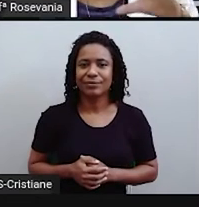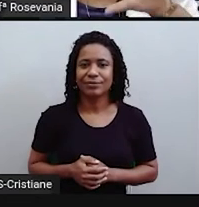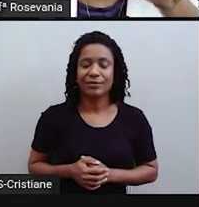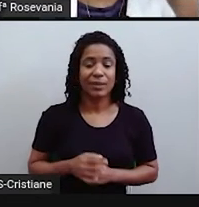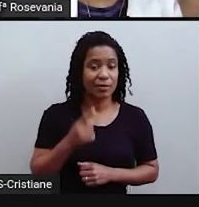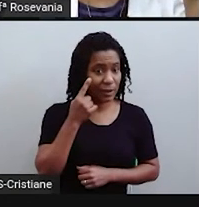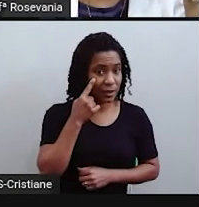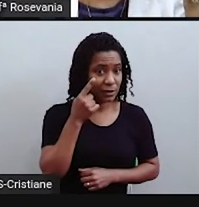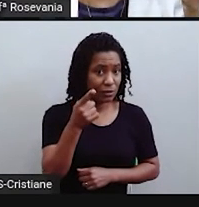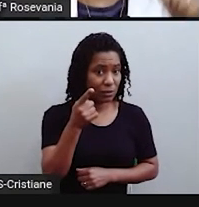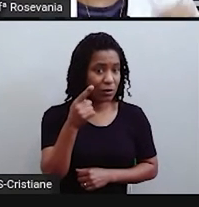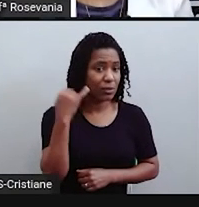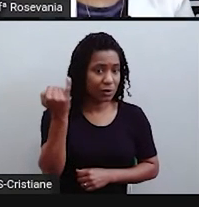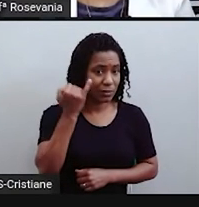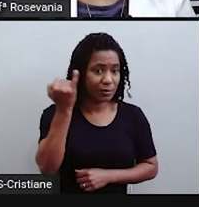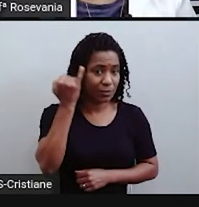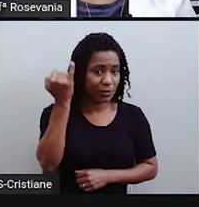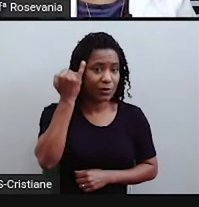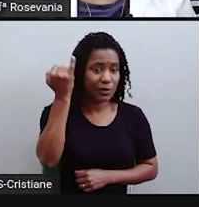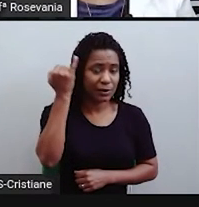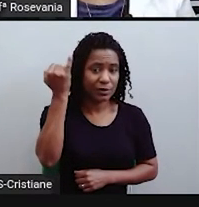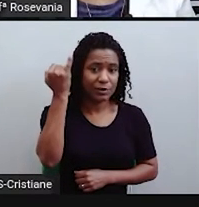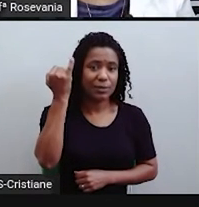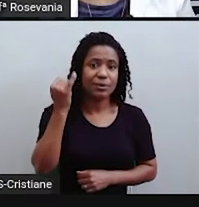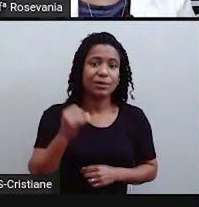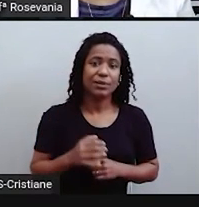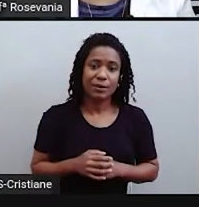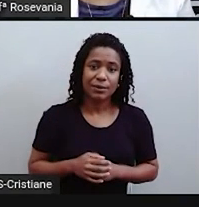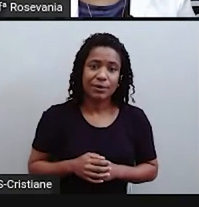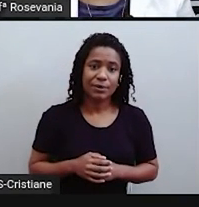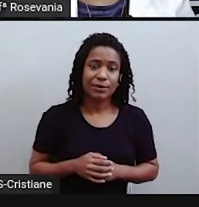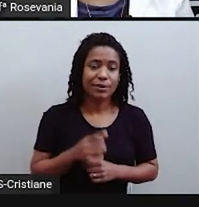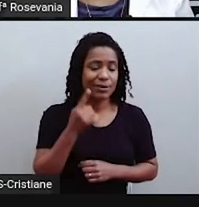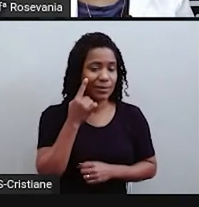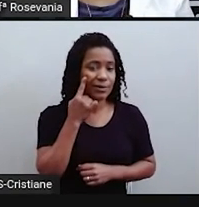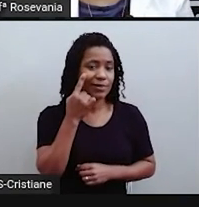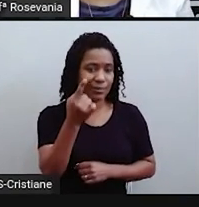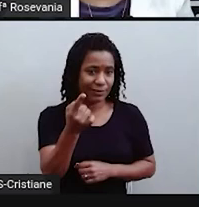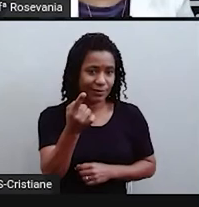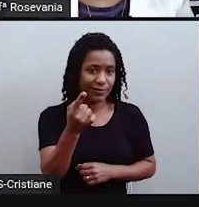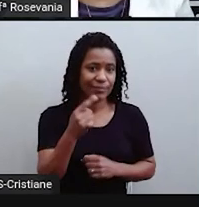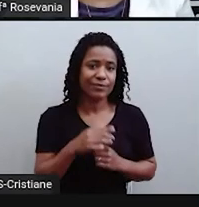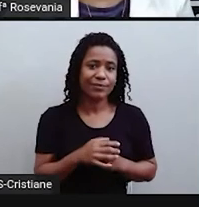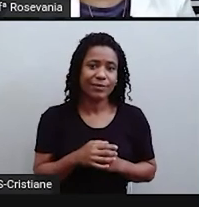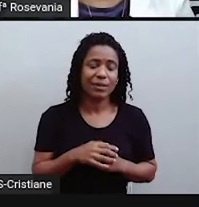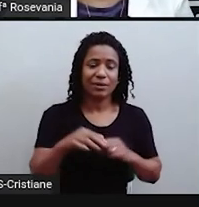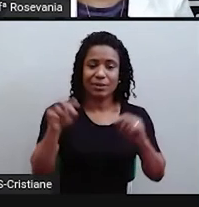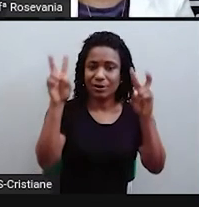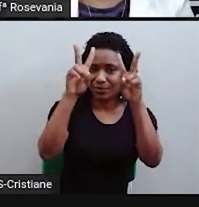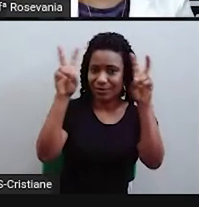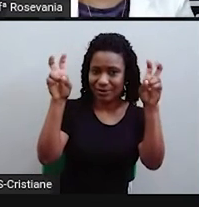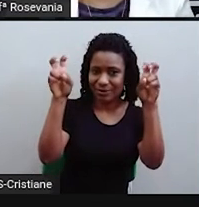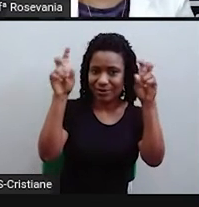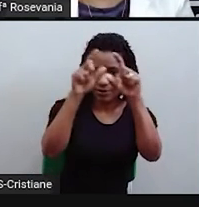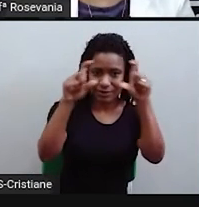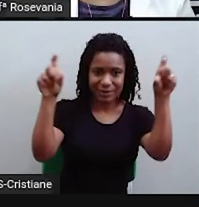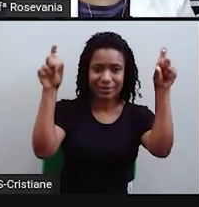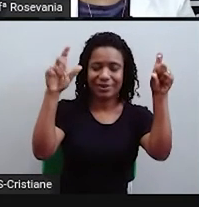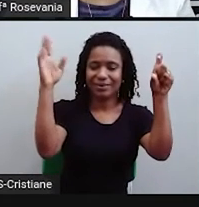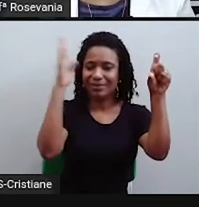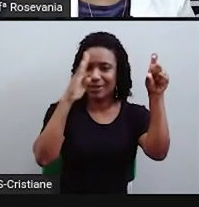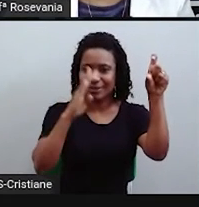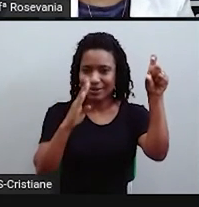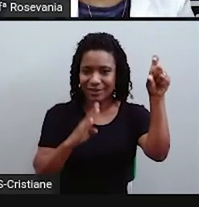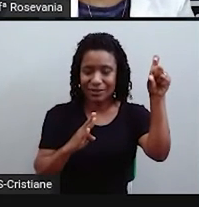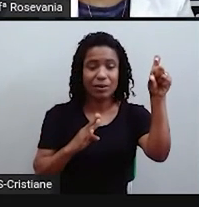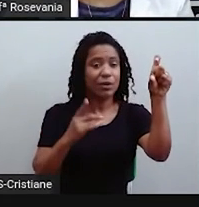numa coisa, uma parte na aula, o que que a gente tem aqui de elementos gráficos do mapa. gente tem o título que fala do Brasil, a gente